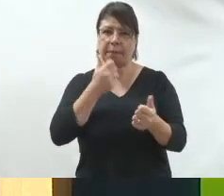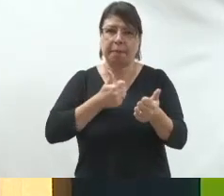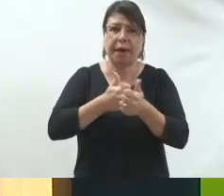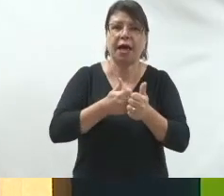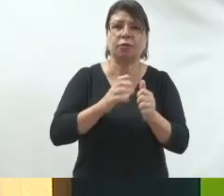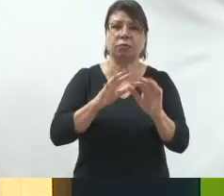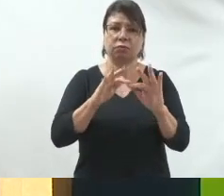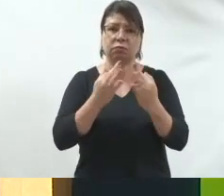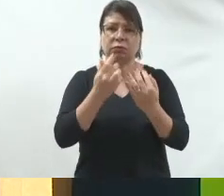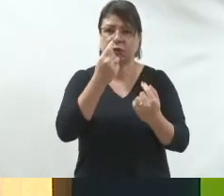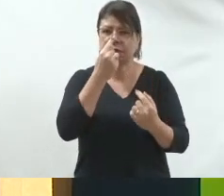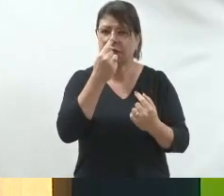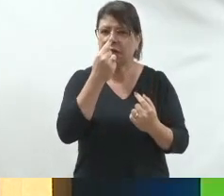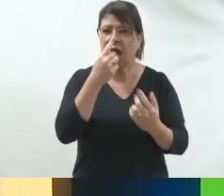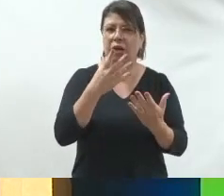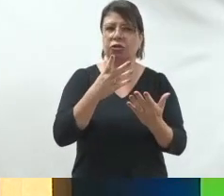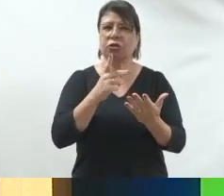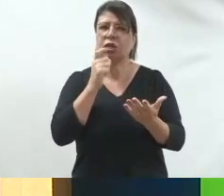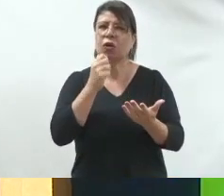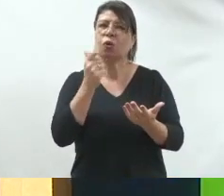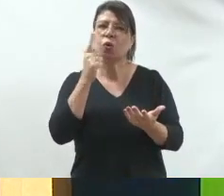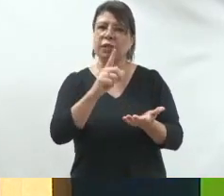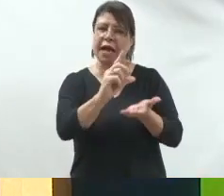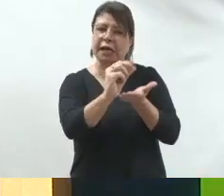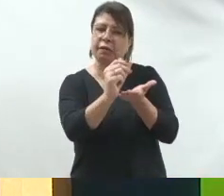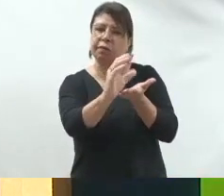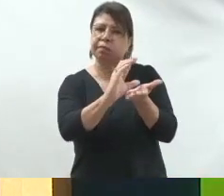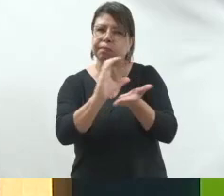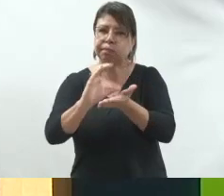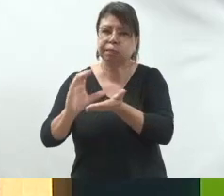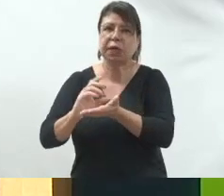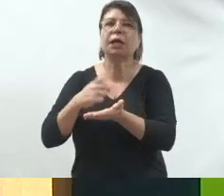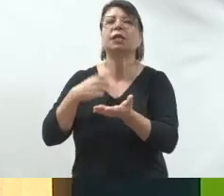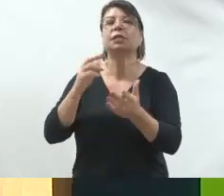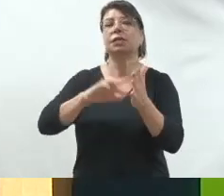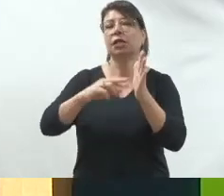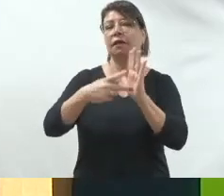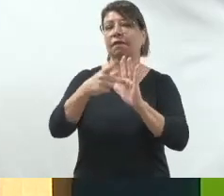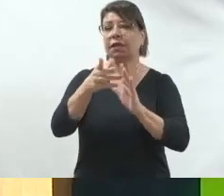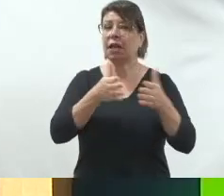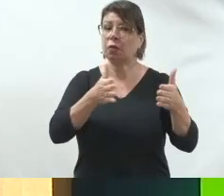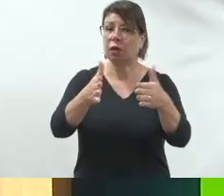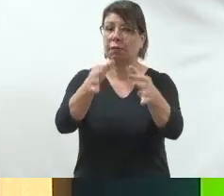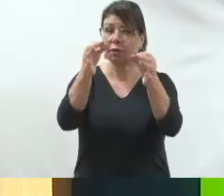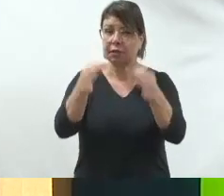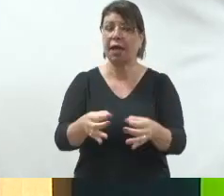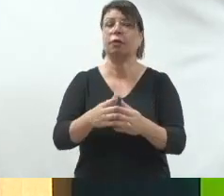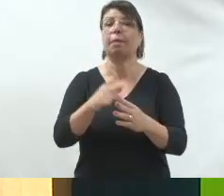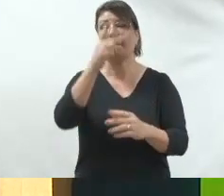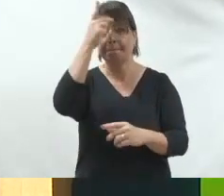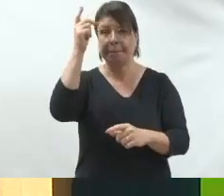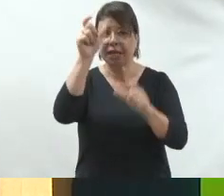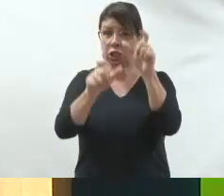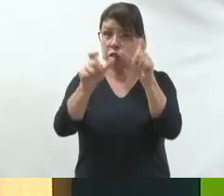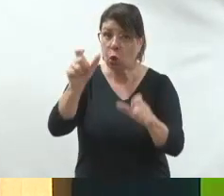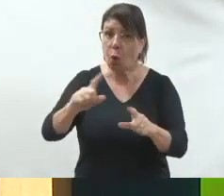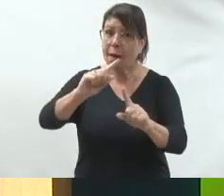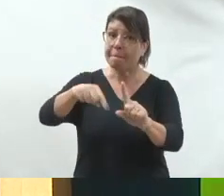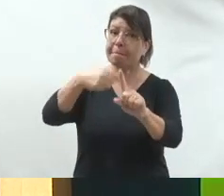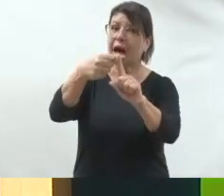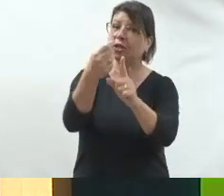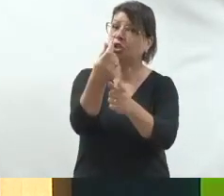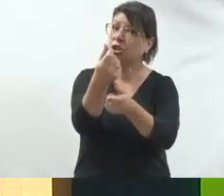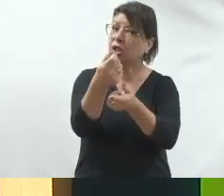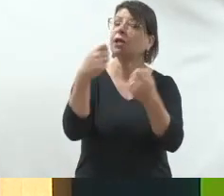campanha é sinal que sua campanha está andando no caminho certo pessoal é recurso então você precisa já mobilizar